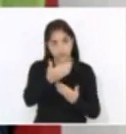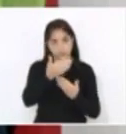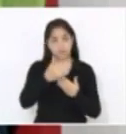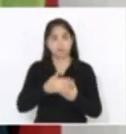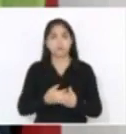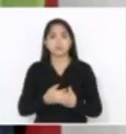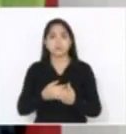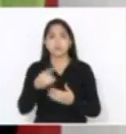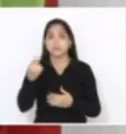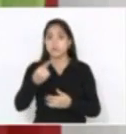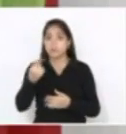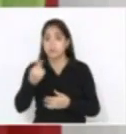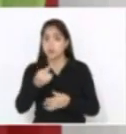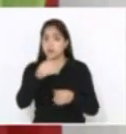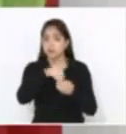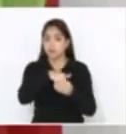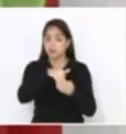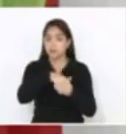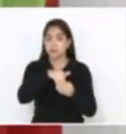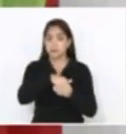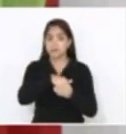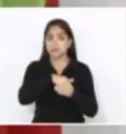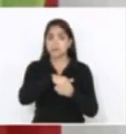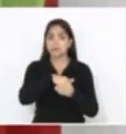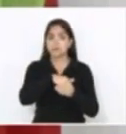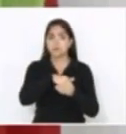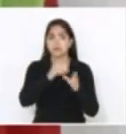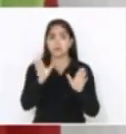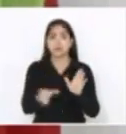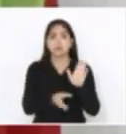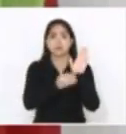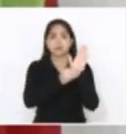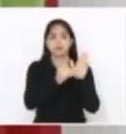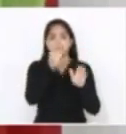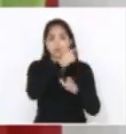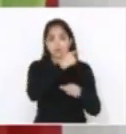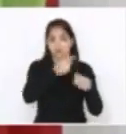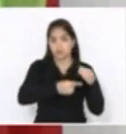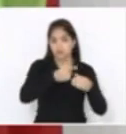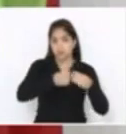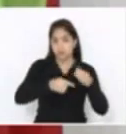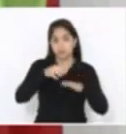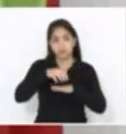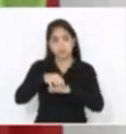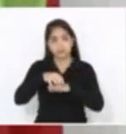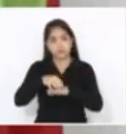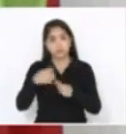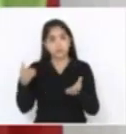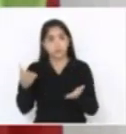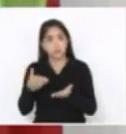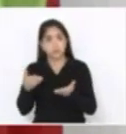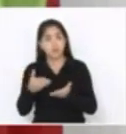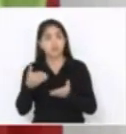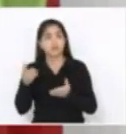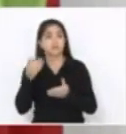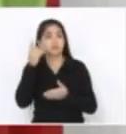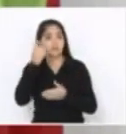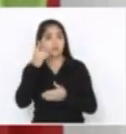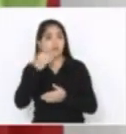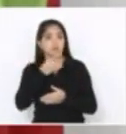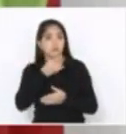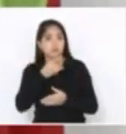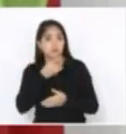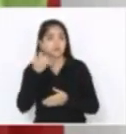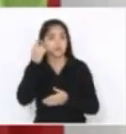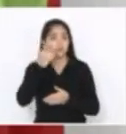primeiramente, a votação da emenda na comissão de transportes, hoje, do deputado Valdir Cobalquini, do deputado Milton